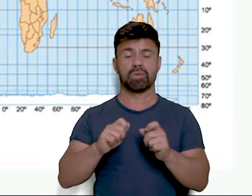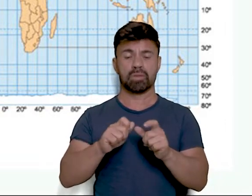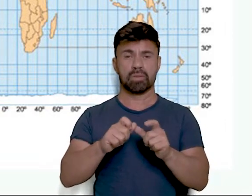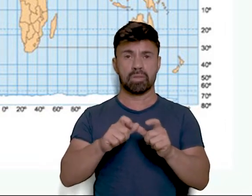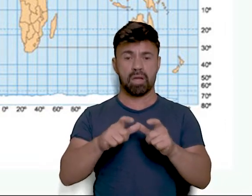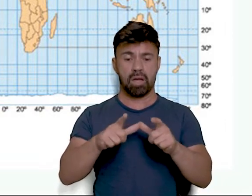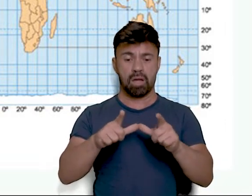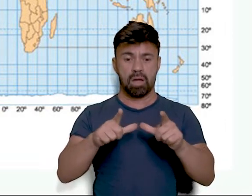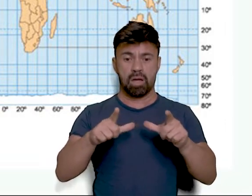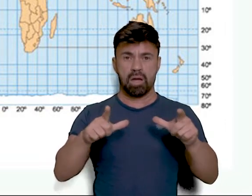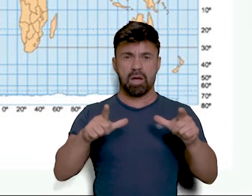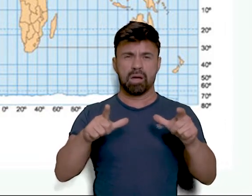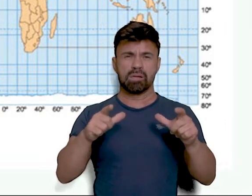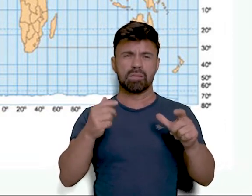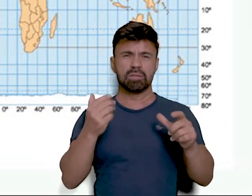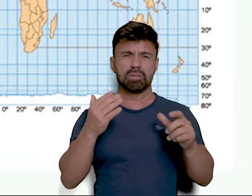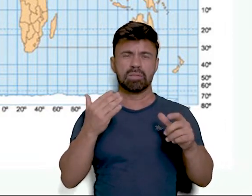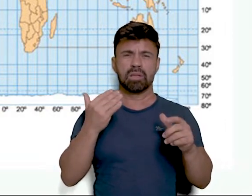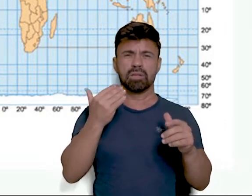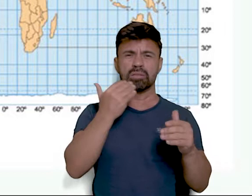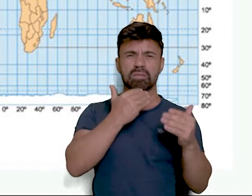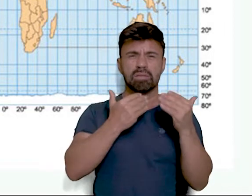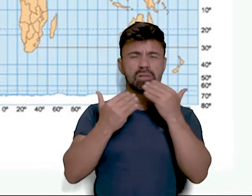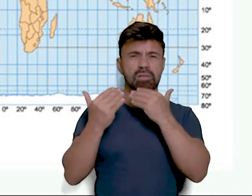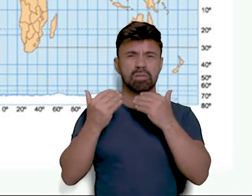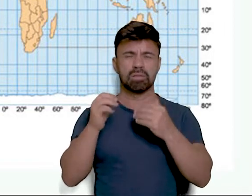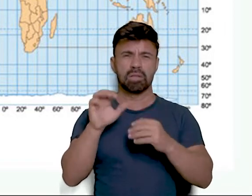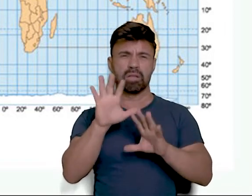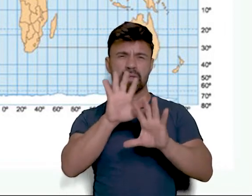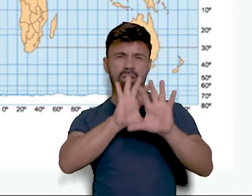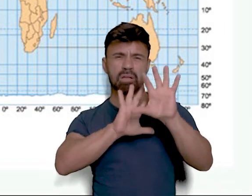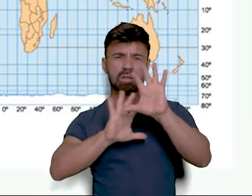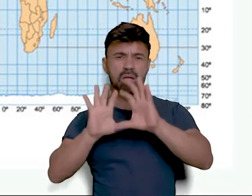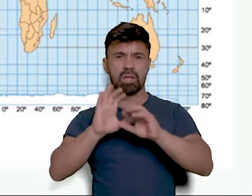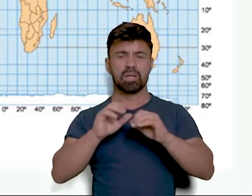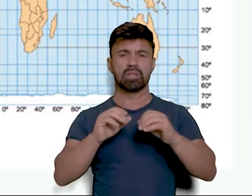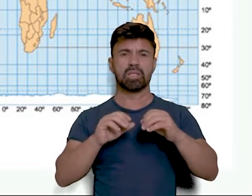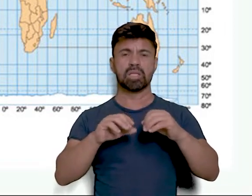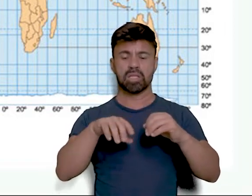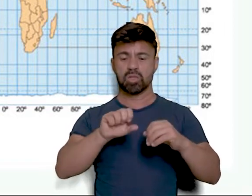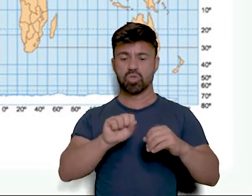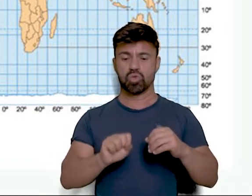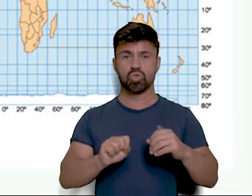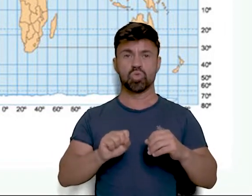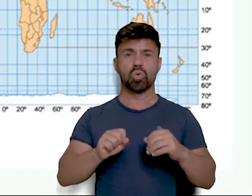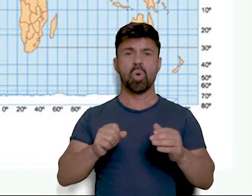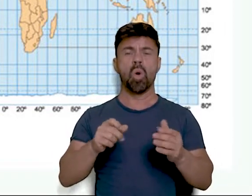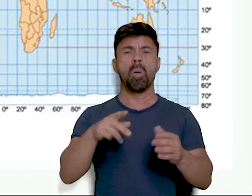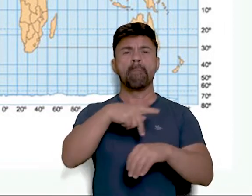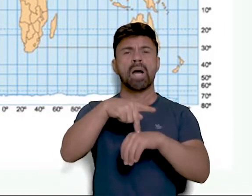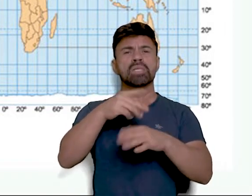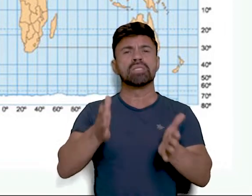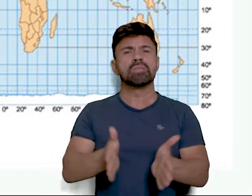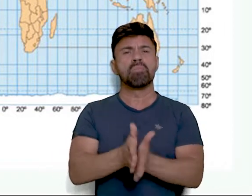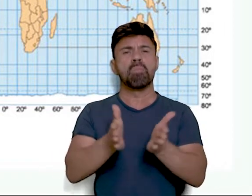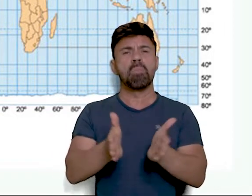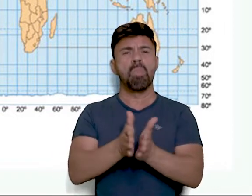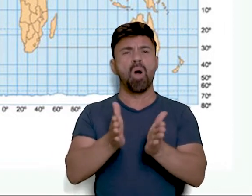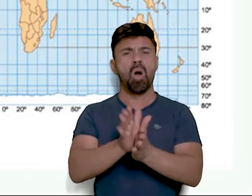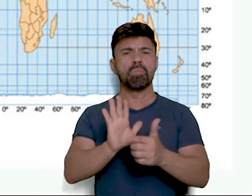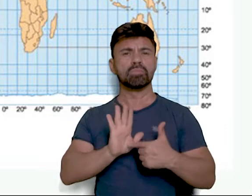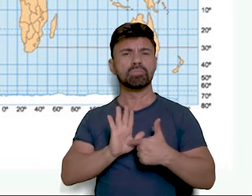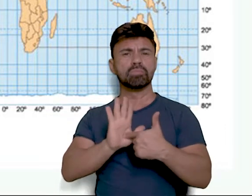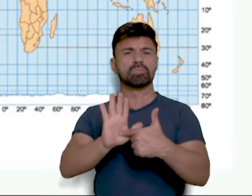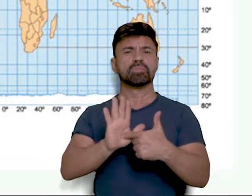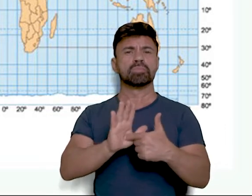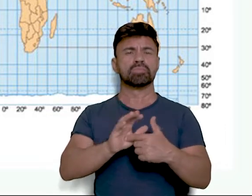a imagem, ela vai distorcer um pouco a imagem, um destaque aos países do hemisfério sul, os países subdesenvolvidos. É como se essa imagem fosse